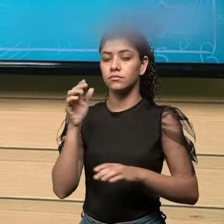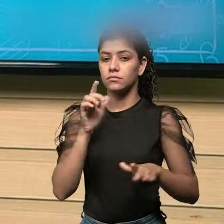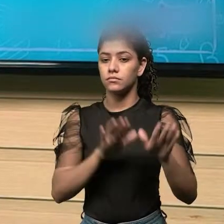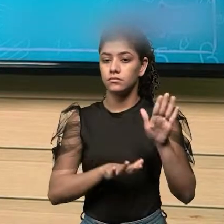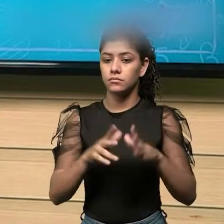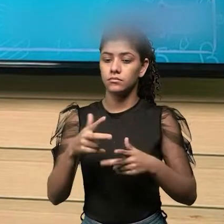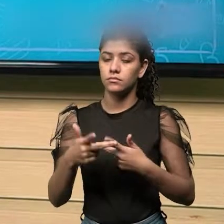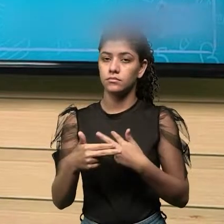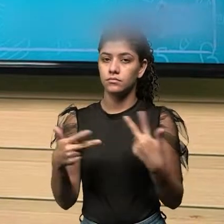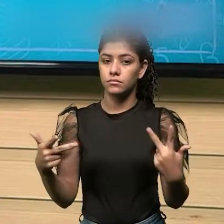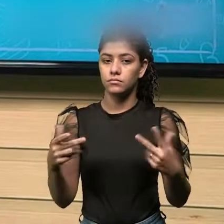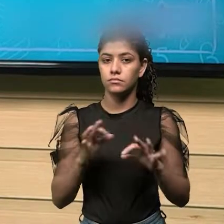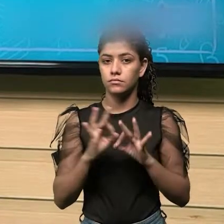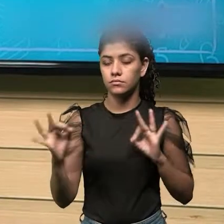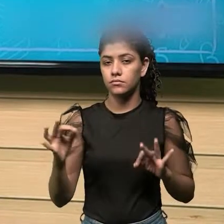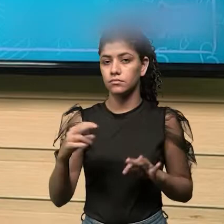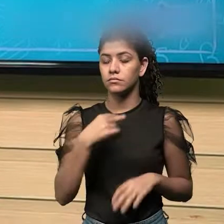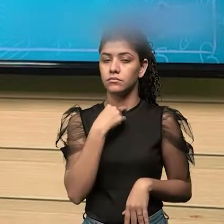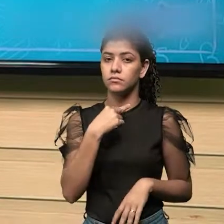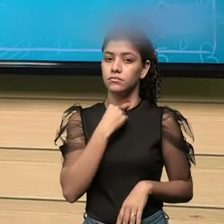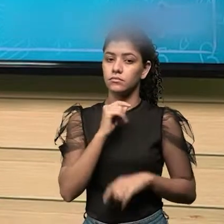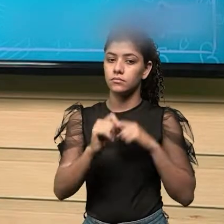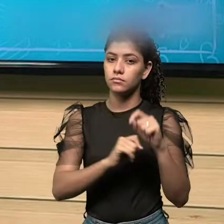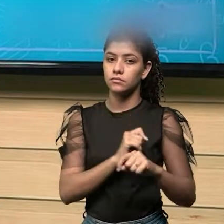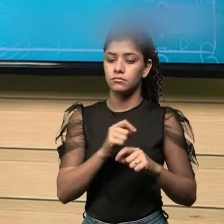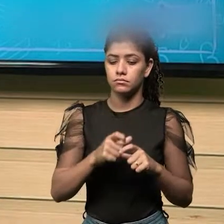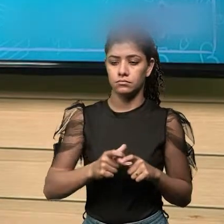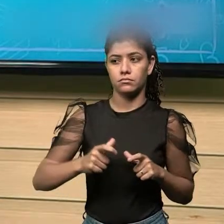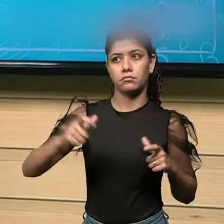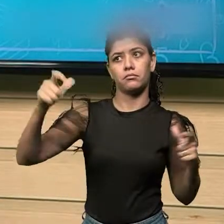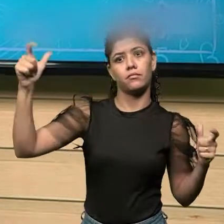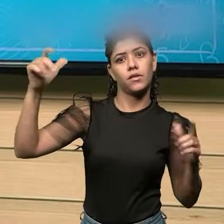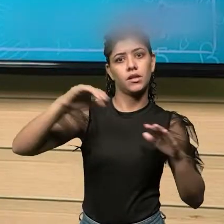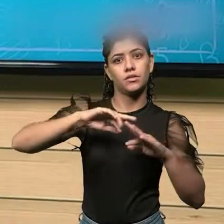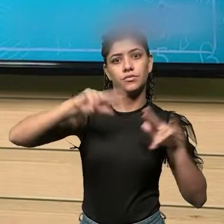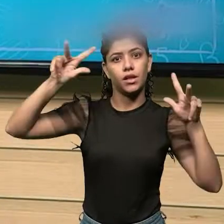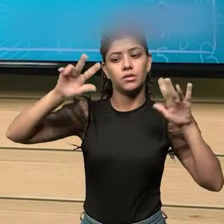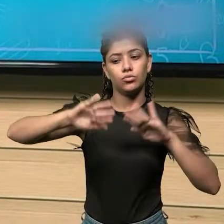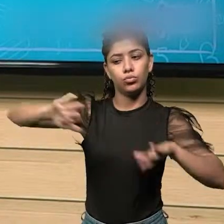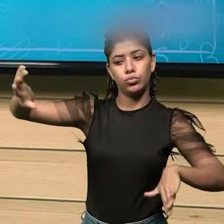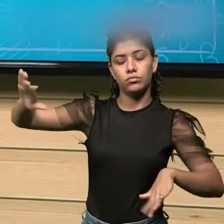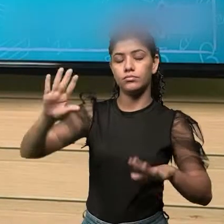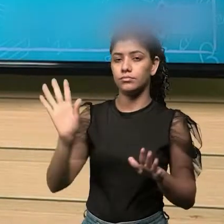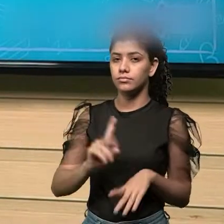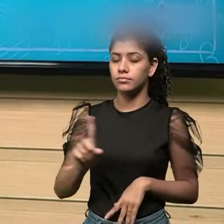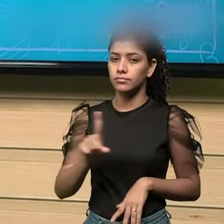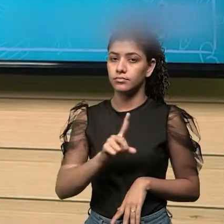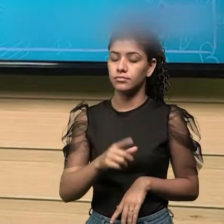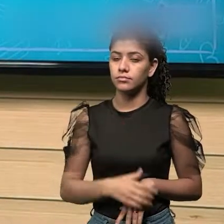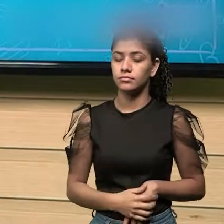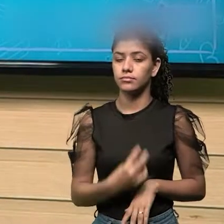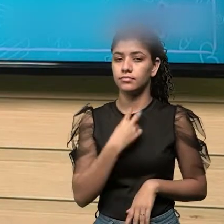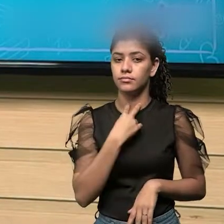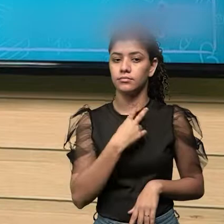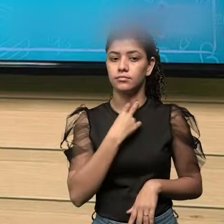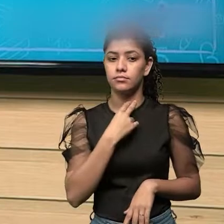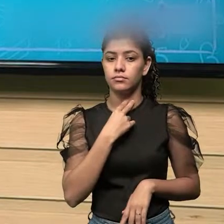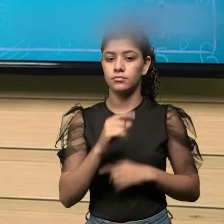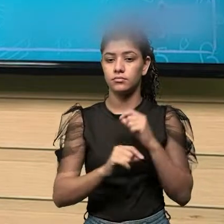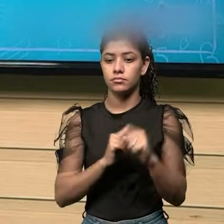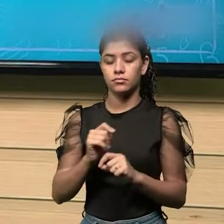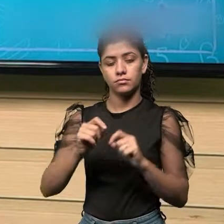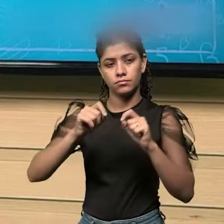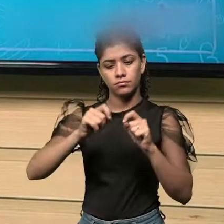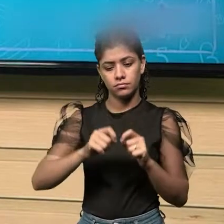medidas, elas não podem ser muito discrepantes. ao efetuarmos uma medida, ela não